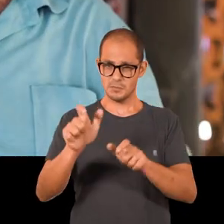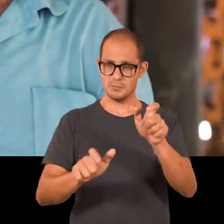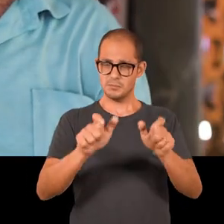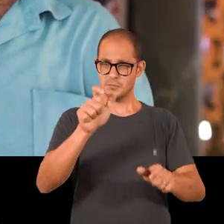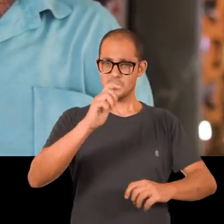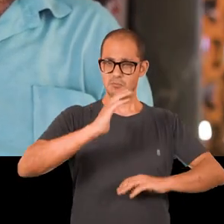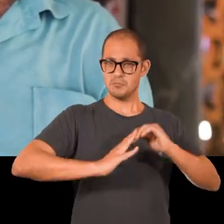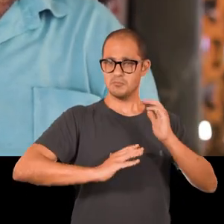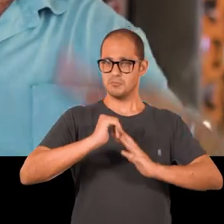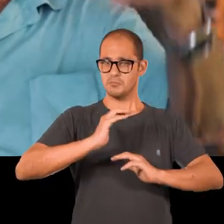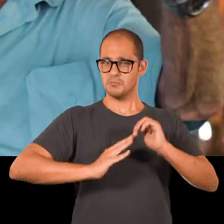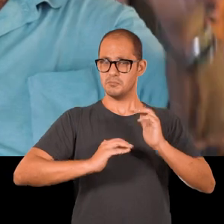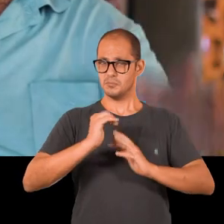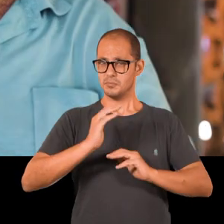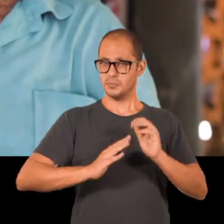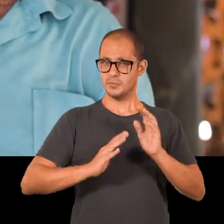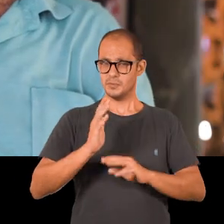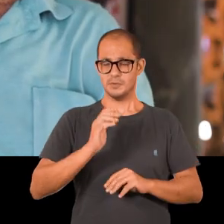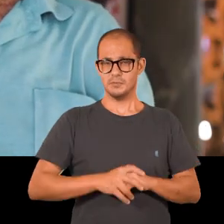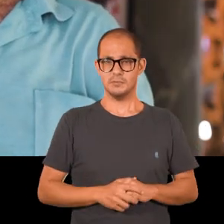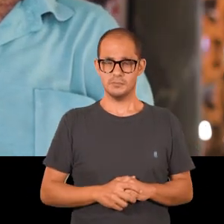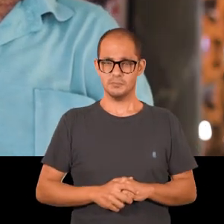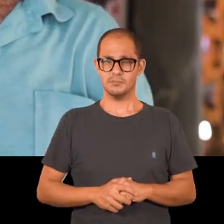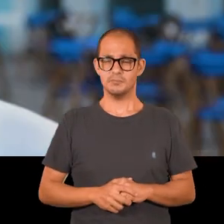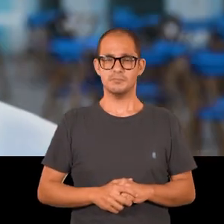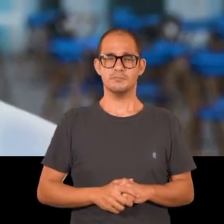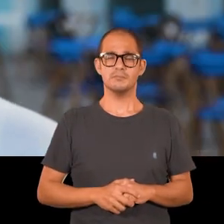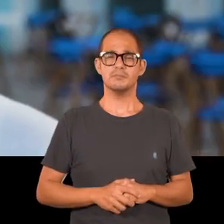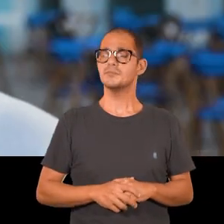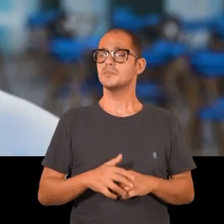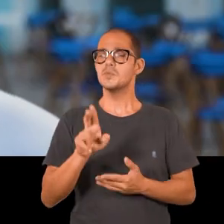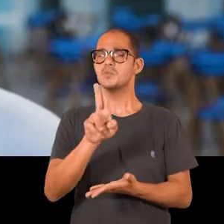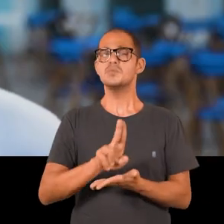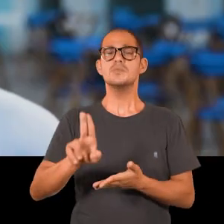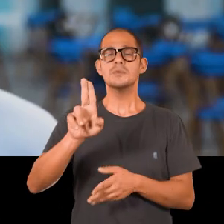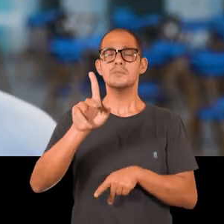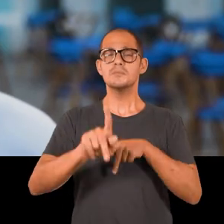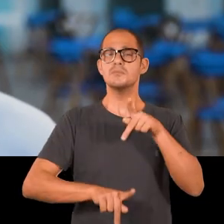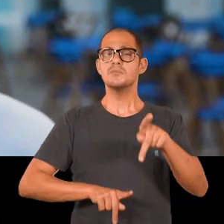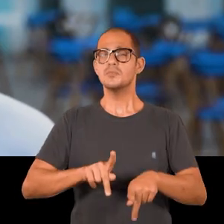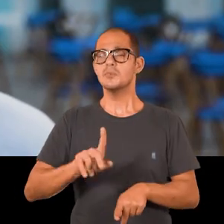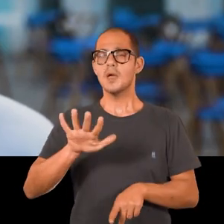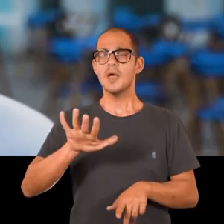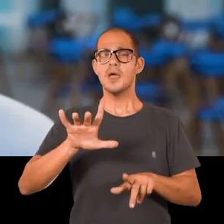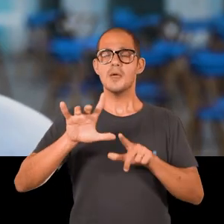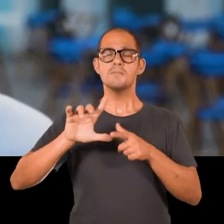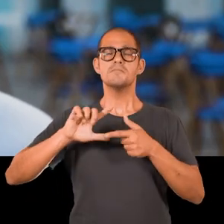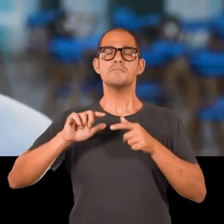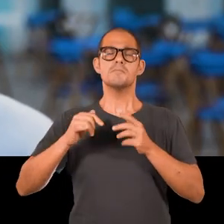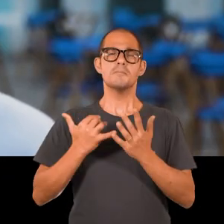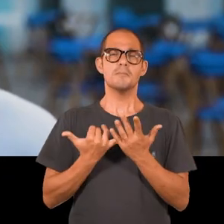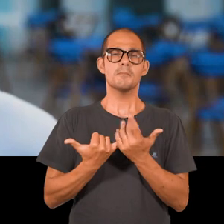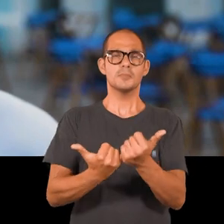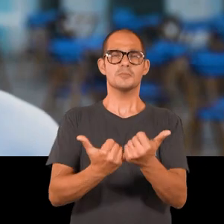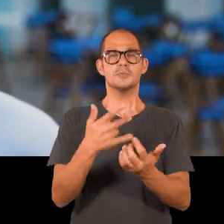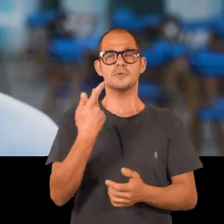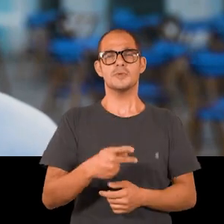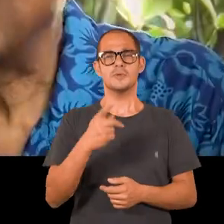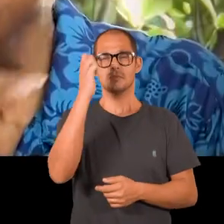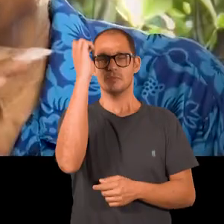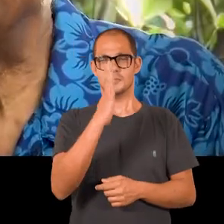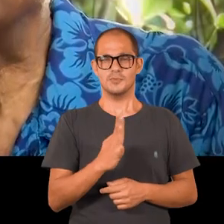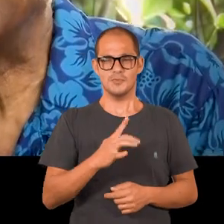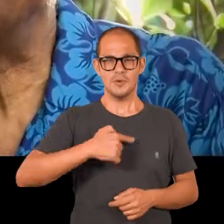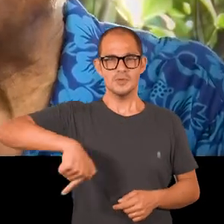profissionais e dos intelectuais brasileiros. A universidade pública é patrimônio do povo brasileiro, é de todos